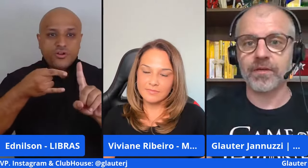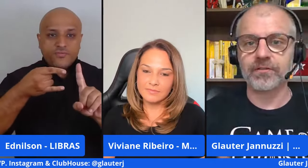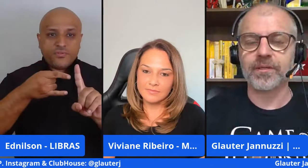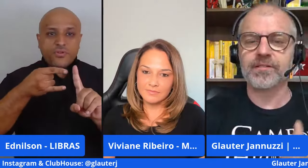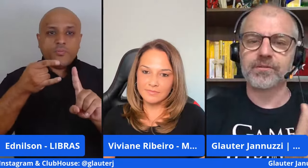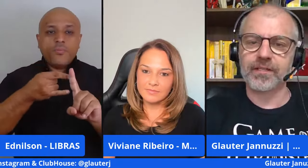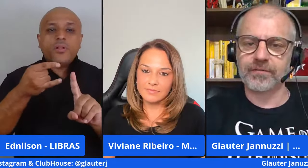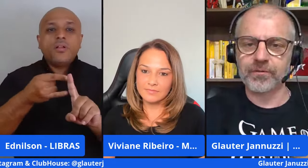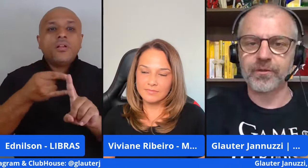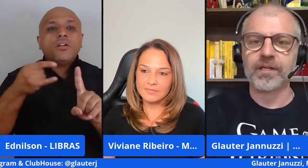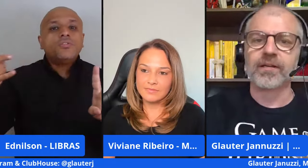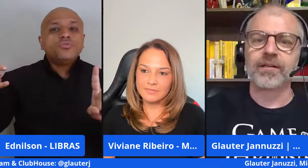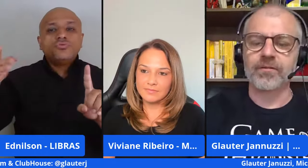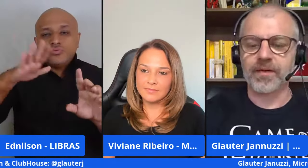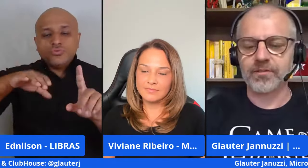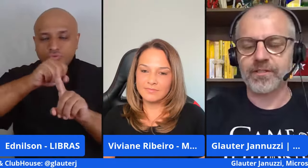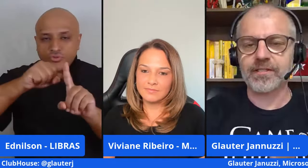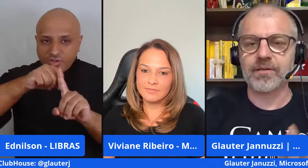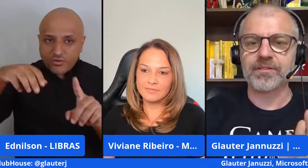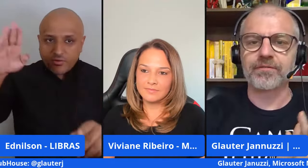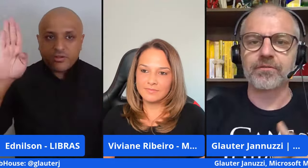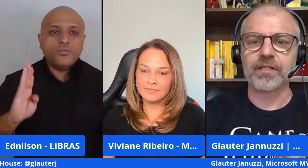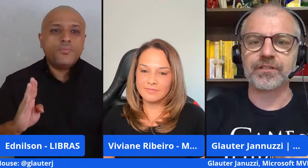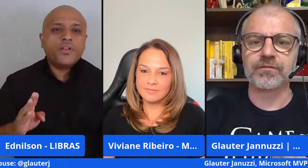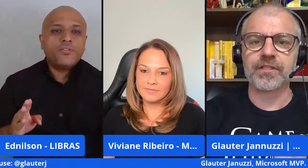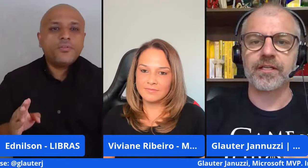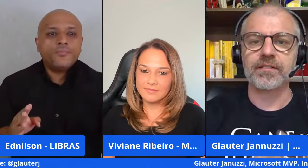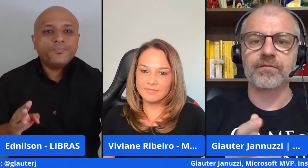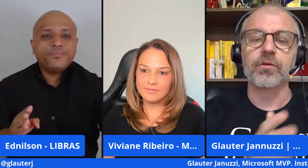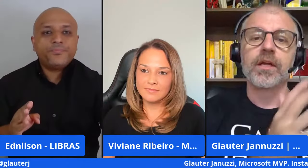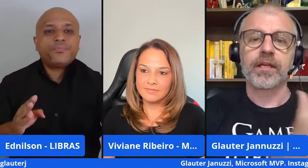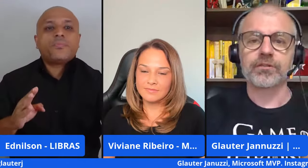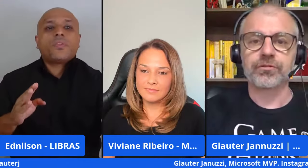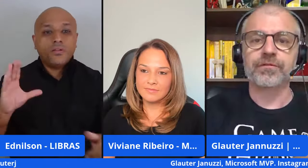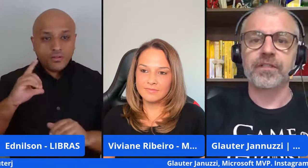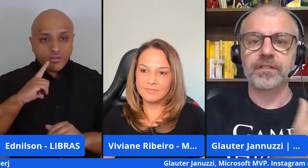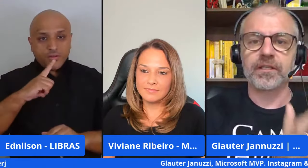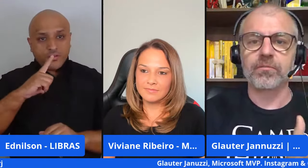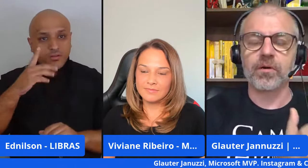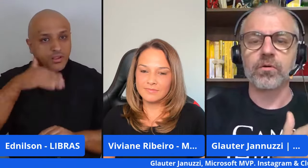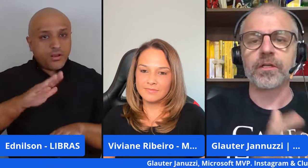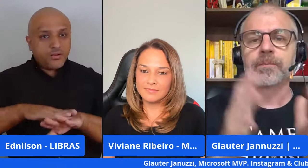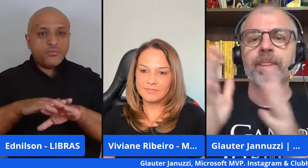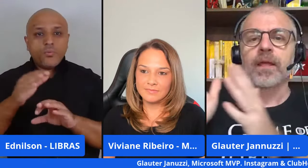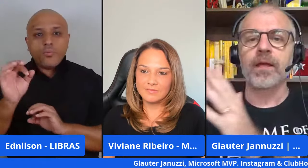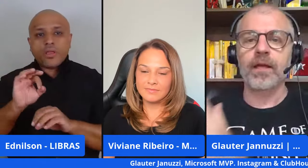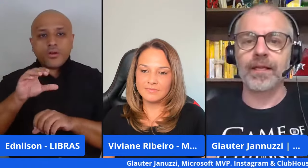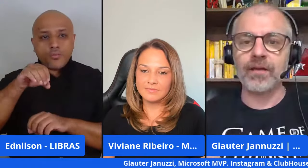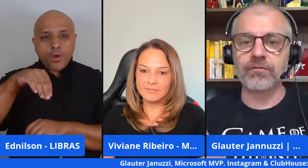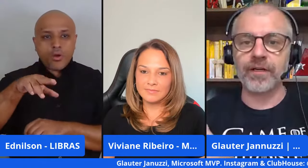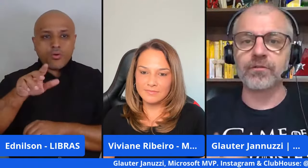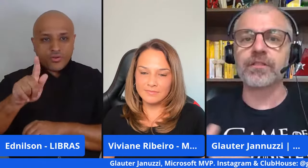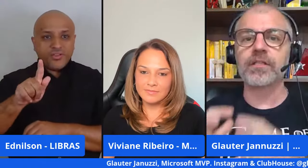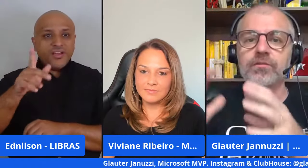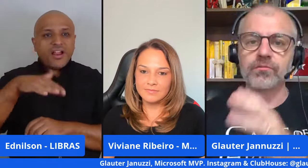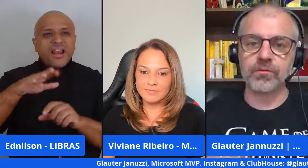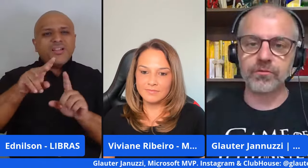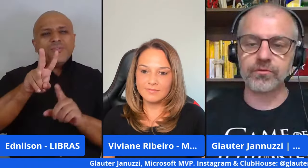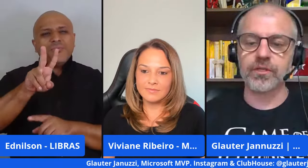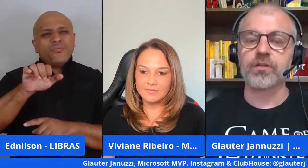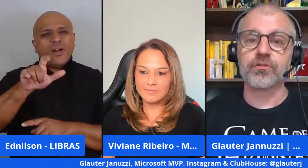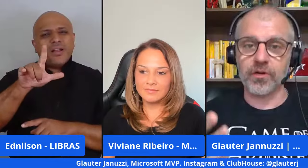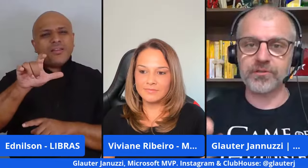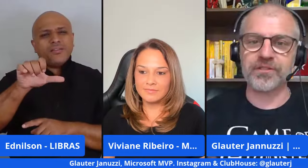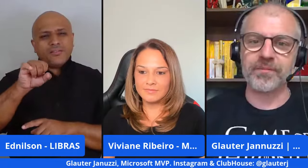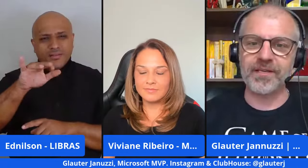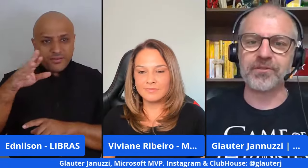social aqui no Brasil que virou uma associação sem fins lucrativos civil que é a Estúdio Infinita uma ONG lá no Vale do Silício com